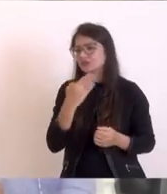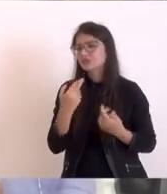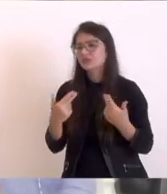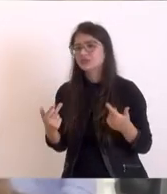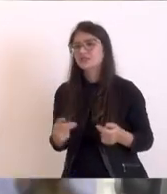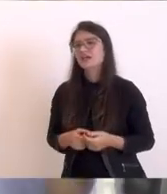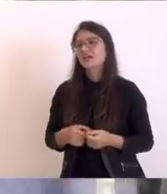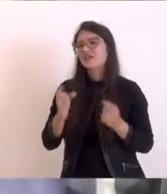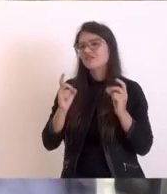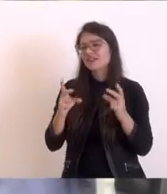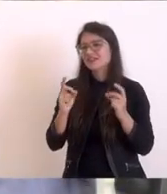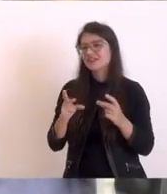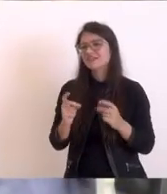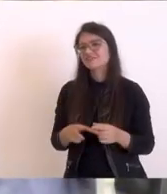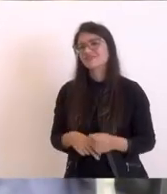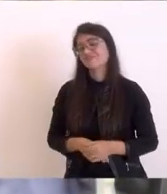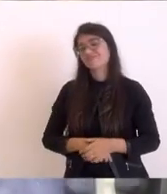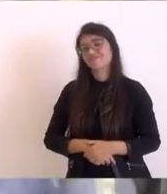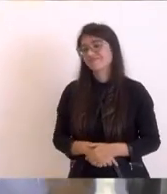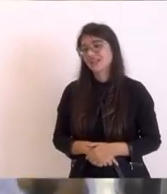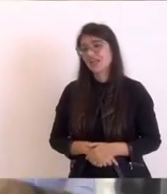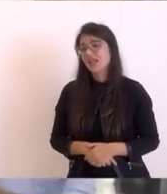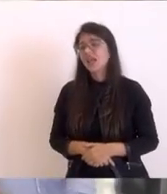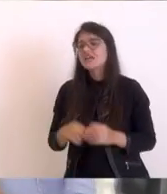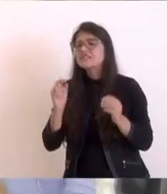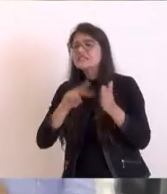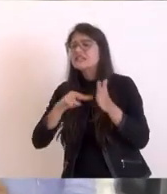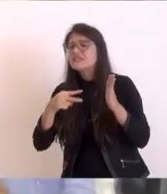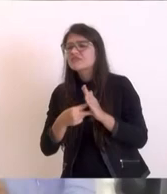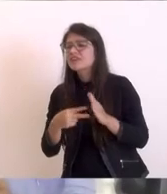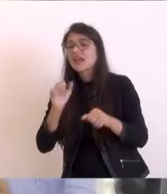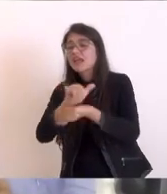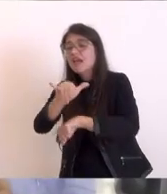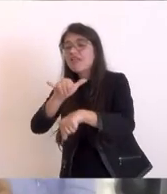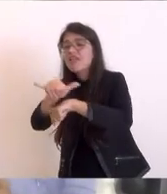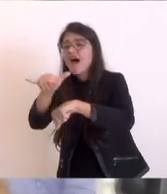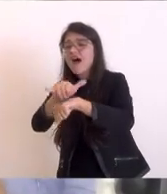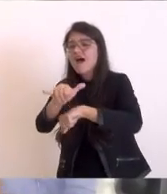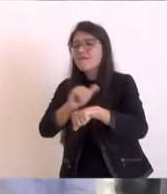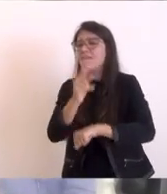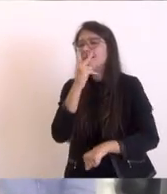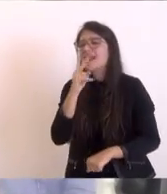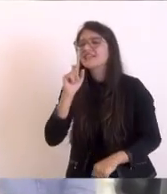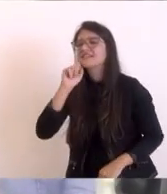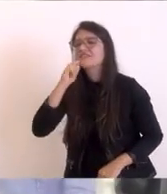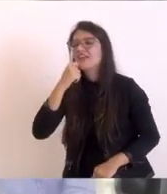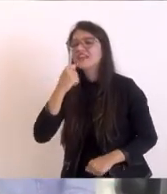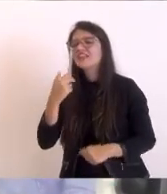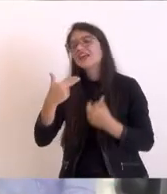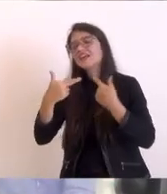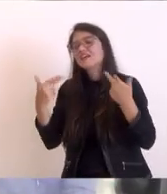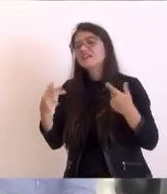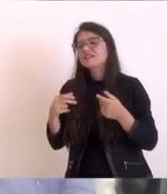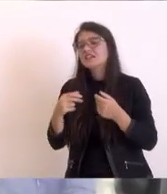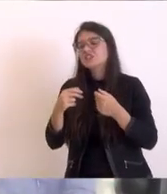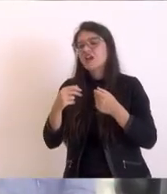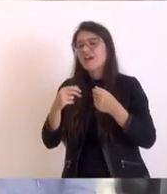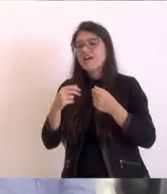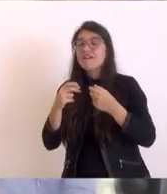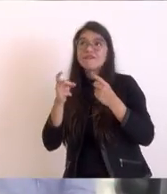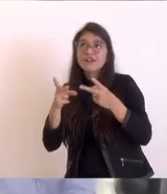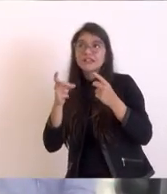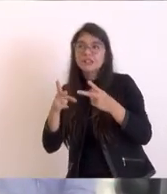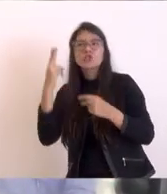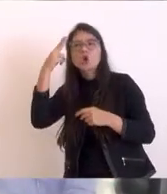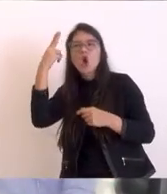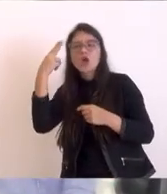de sonho, que engana a população e não faz nada. E assinou agora o termo, duplicação do âncora sentido Macaé. Nós pedimos, sim, mais